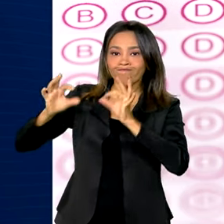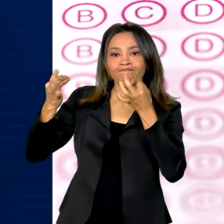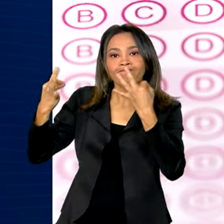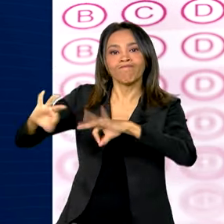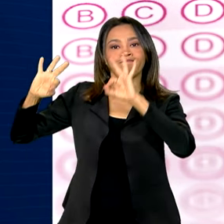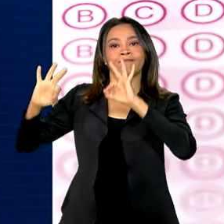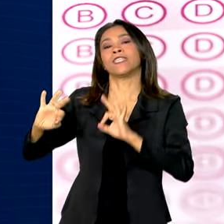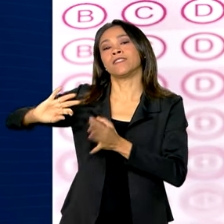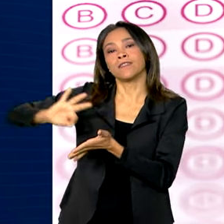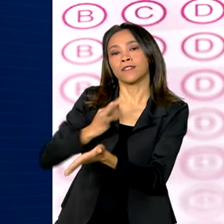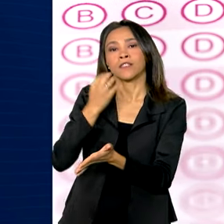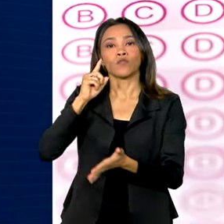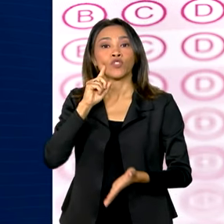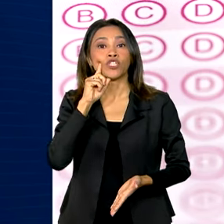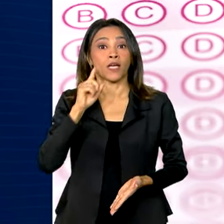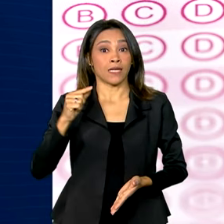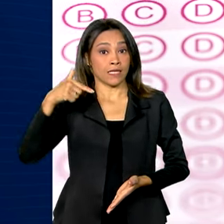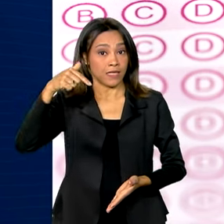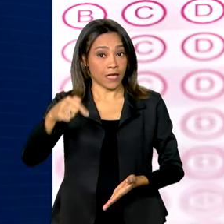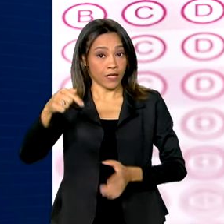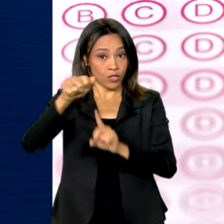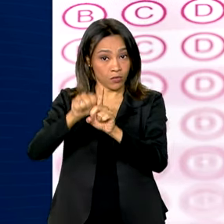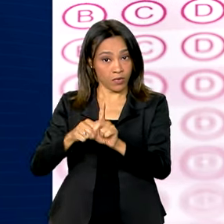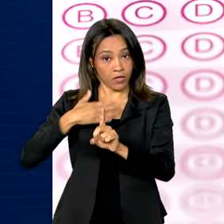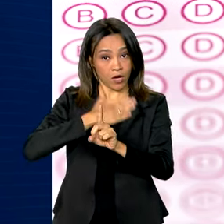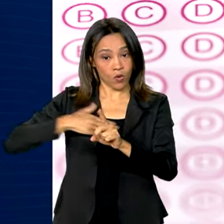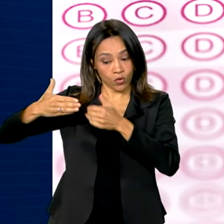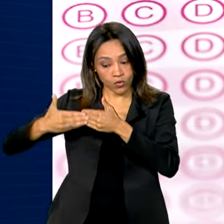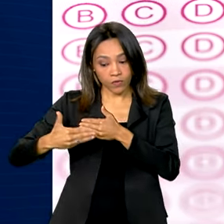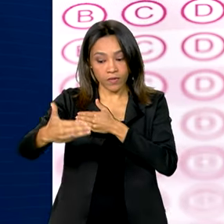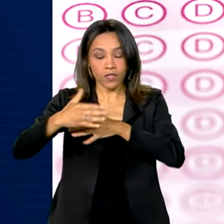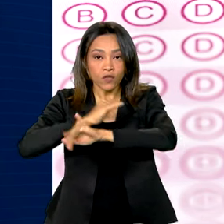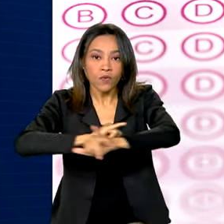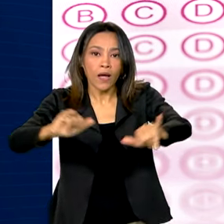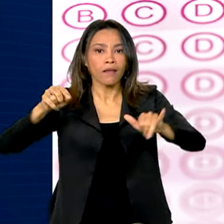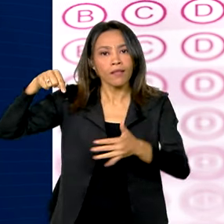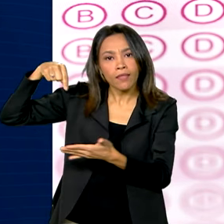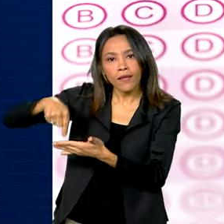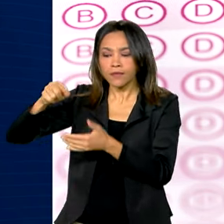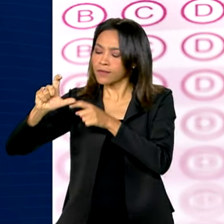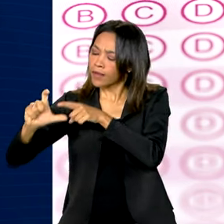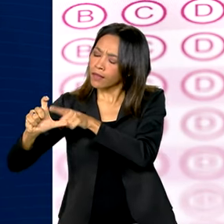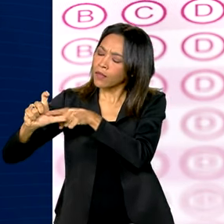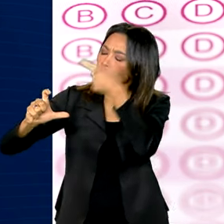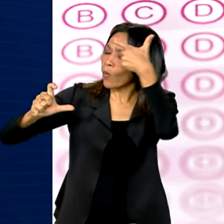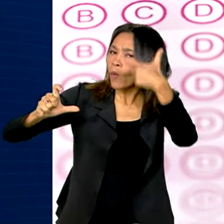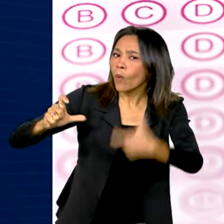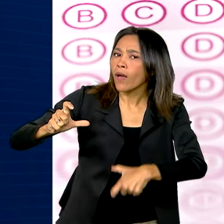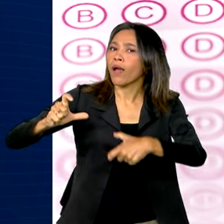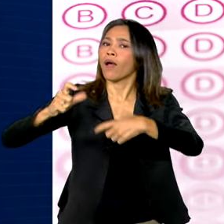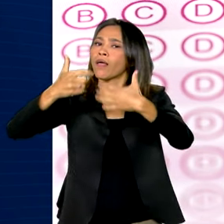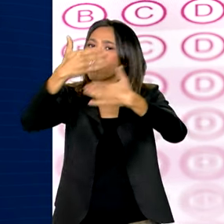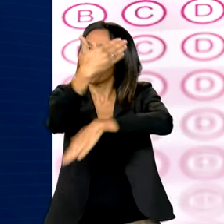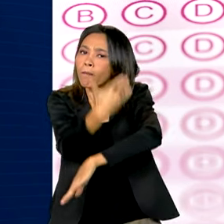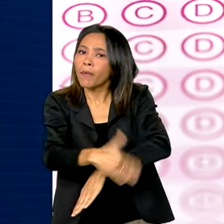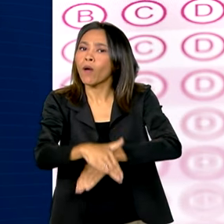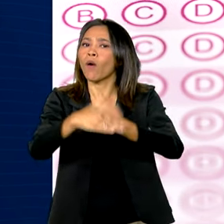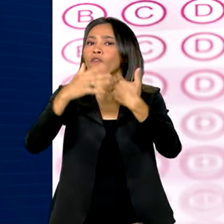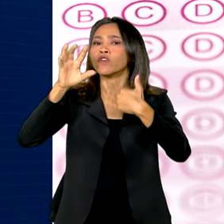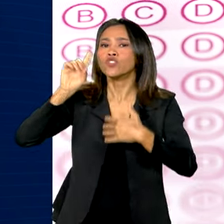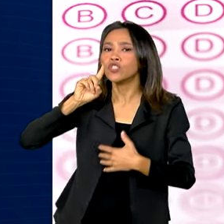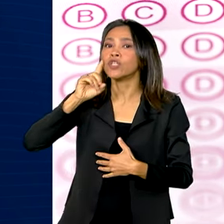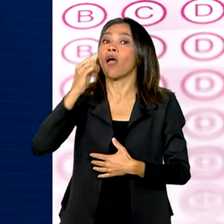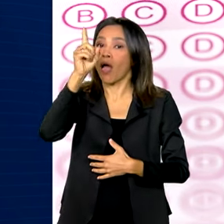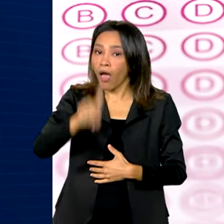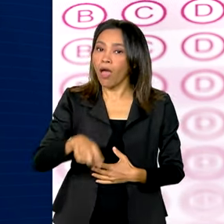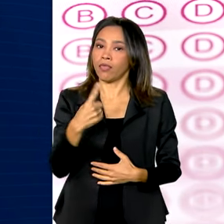divulgado no dia 7 de agosto. Nele estarão os detalhes sobre os locais de provas. A data da prova está mantida, dia